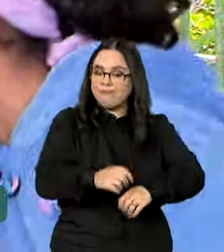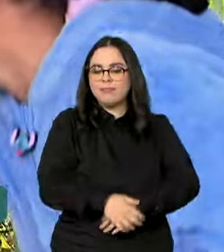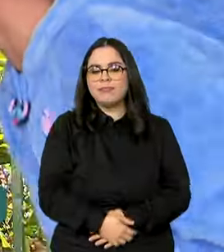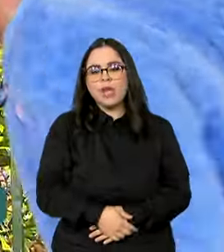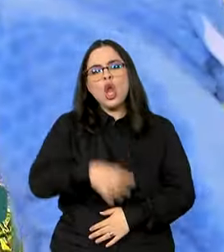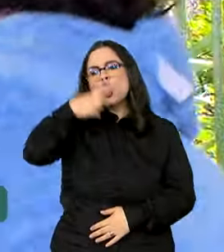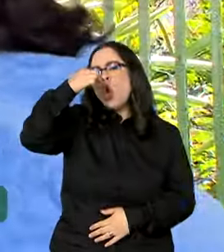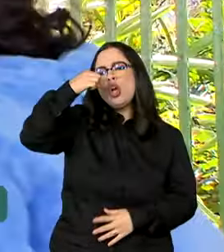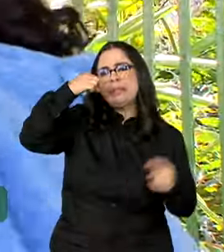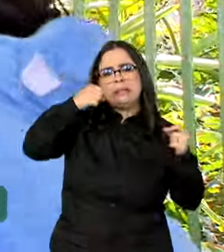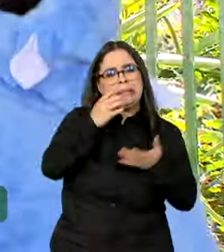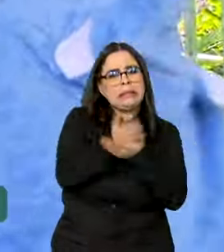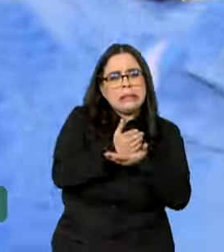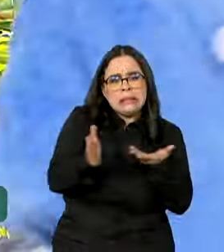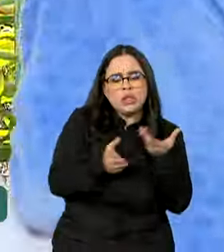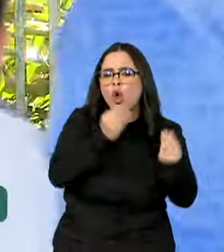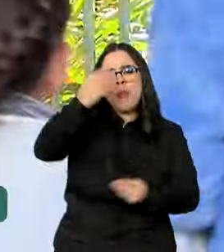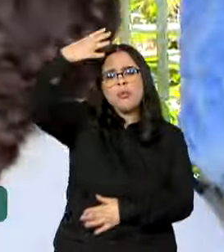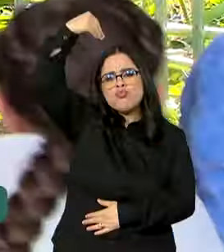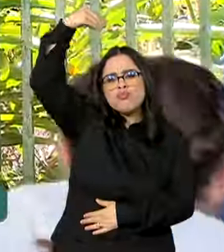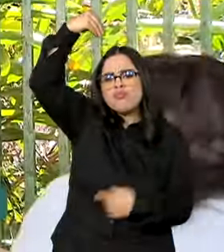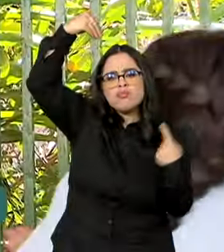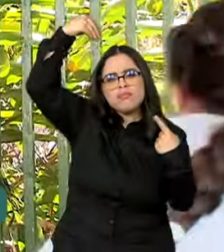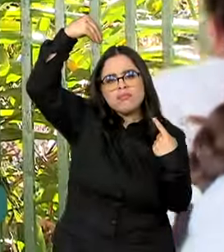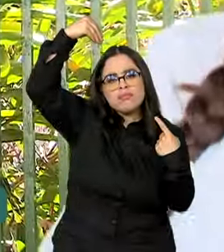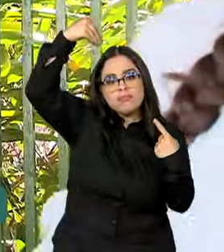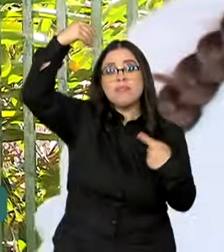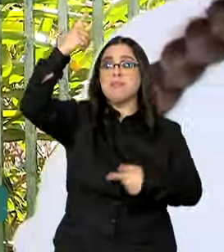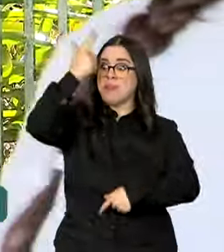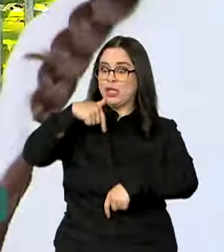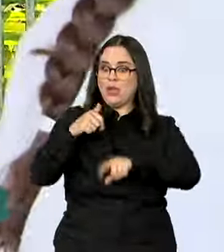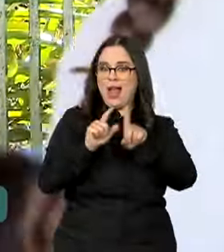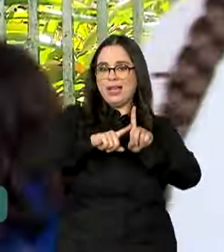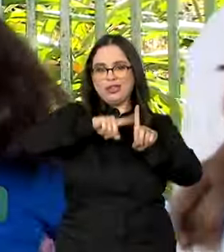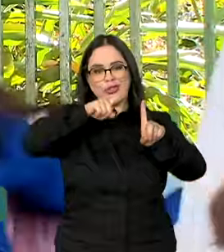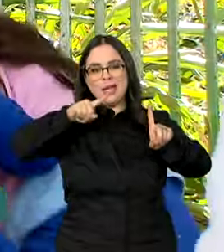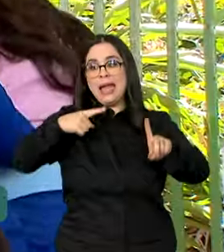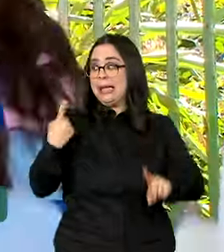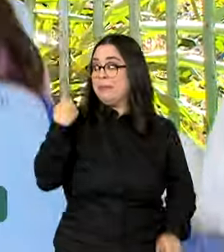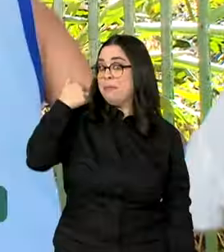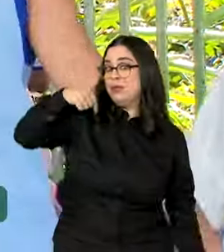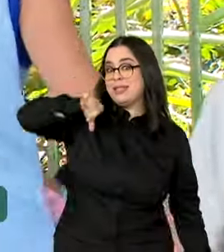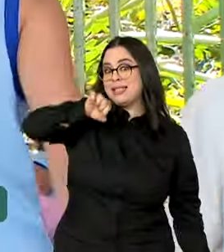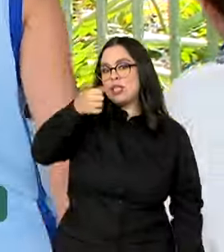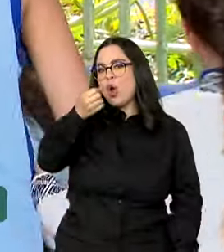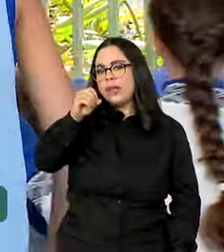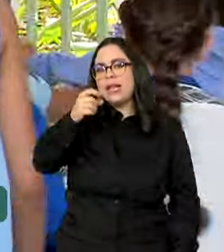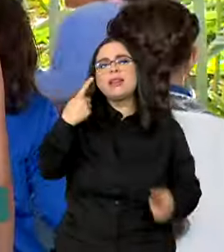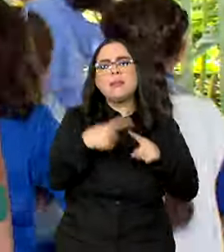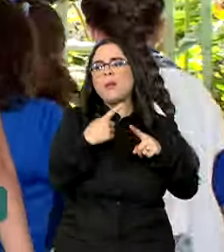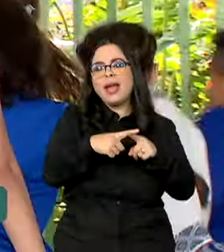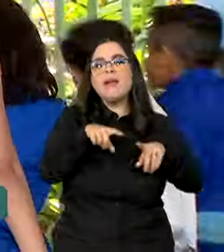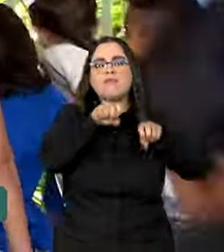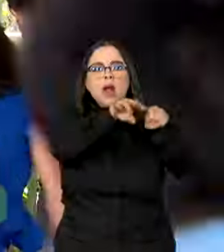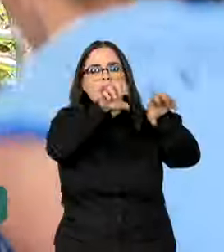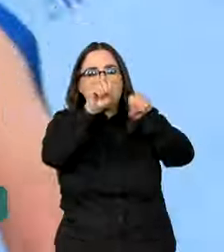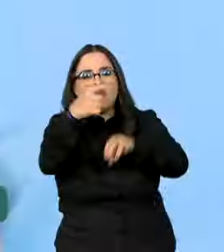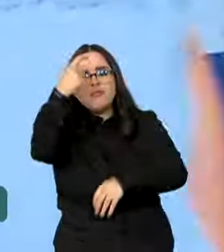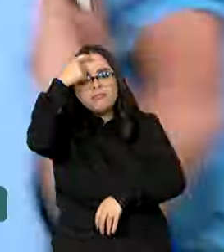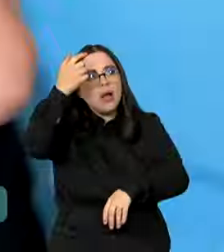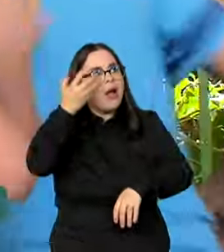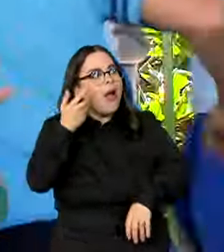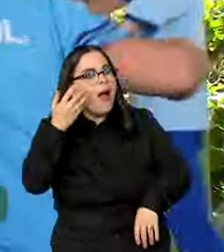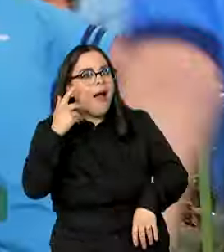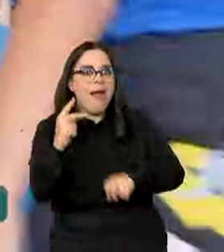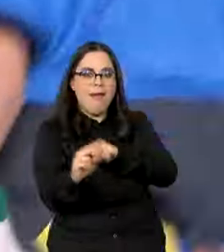Gotinha, como é que fica o Zé Gotinha? O personagem foi criado nos anos 80 para conscientizar sobre a importância de